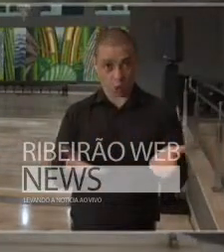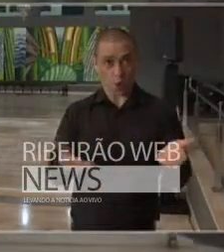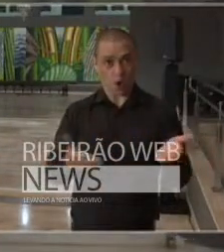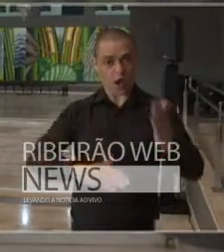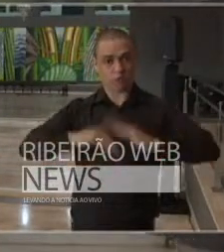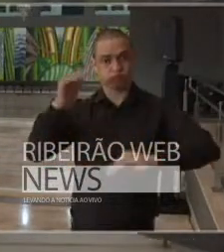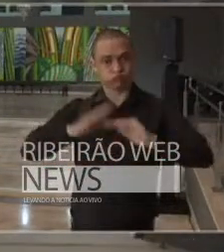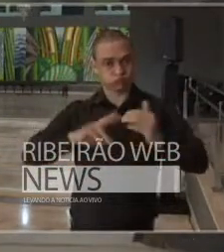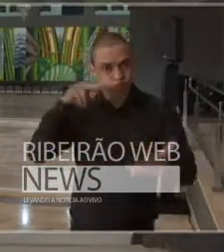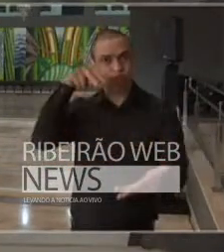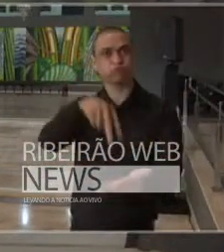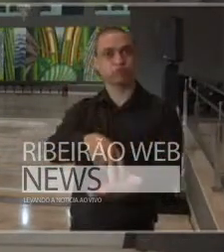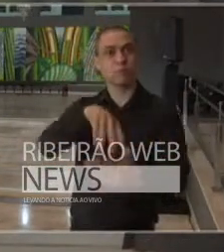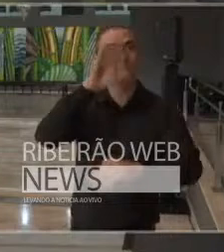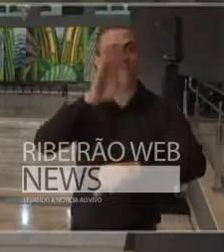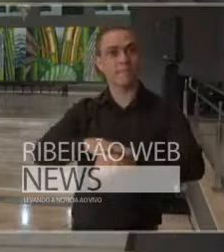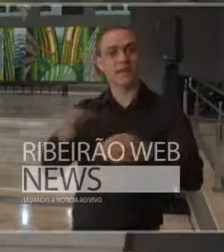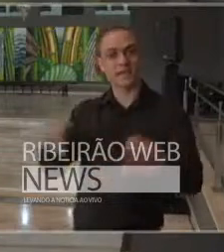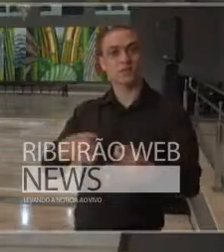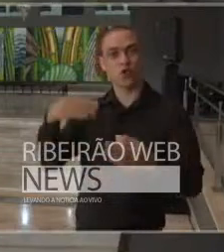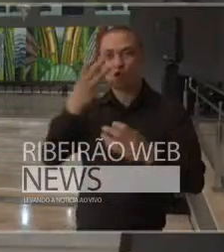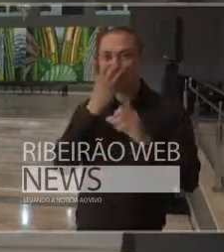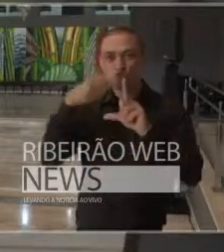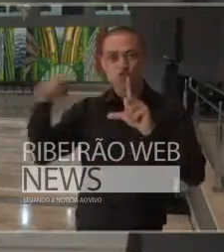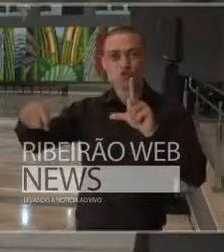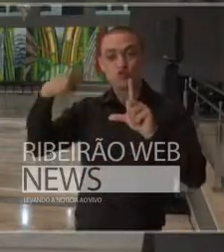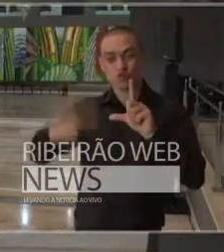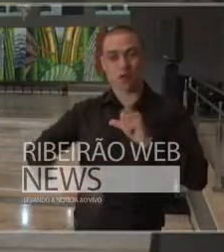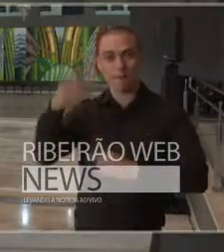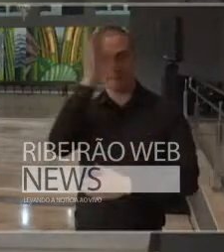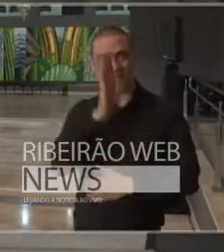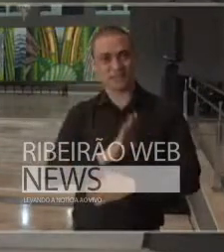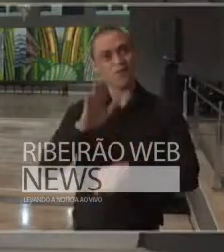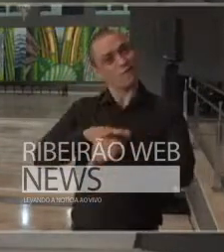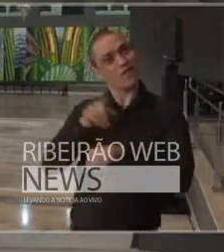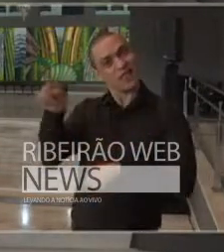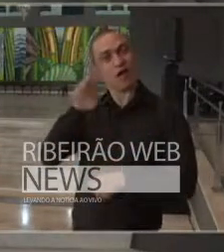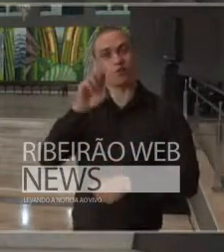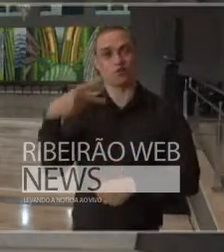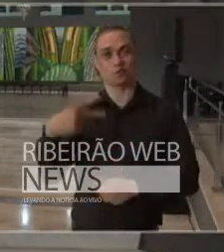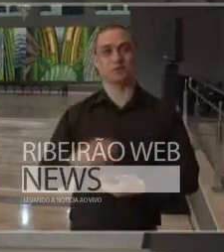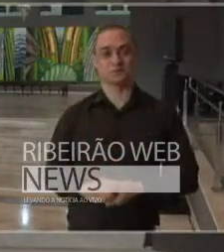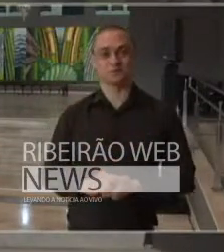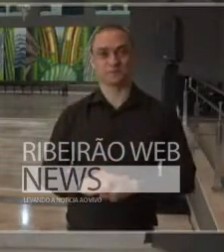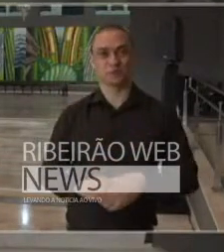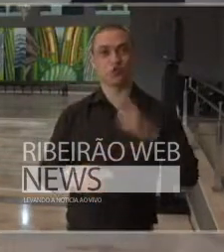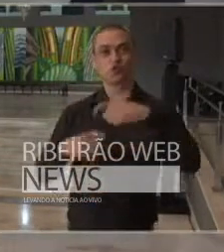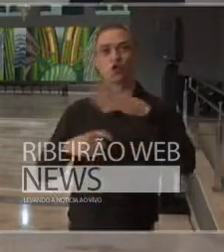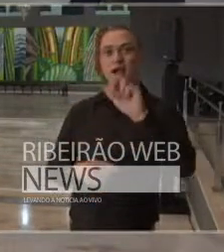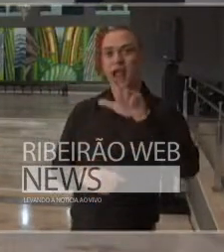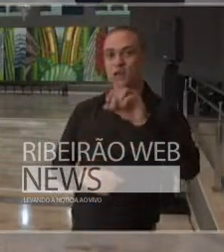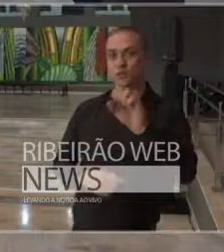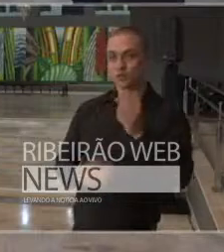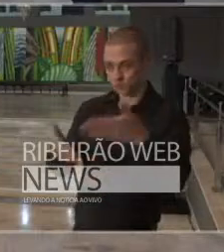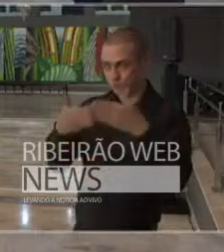materializa num respirador brasileiro produzido pela Universidade de São Paulo. Doutor Carlos Carvalho.